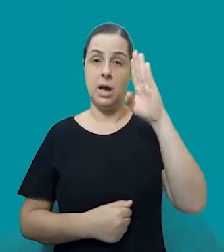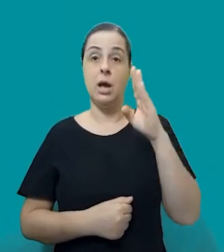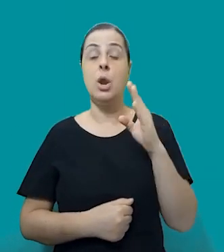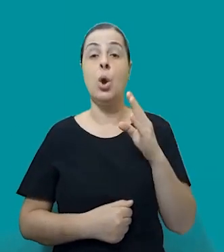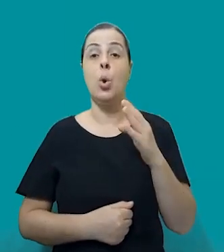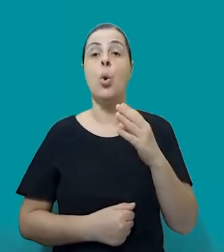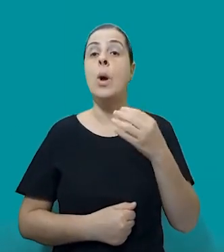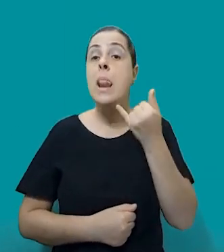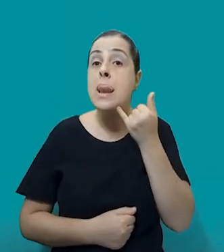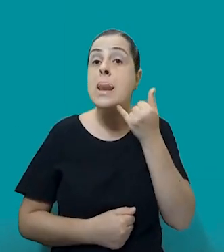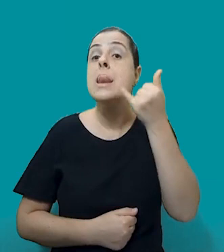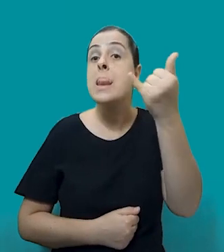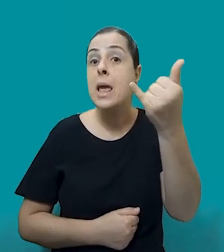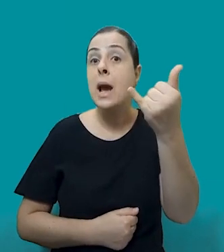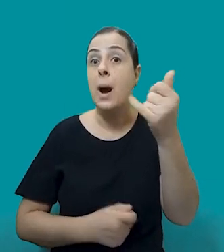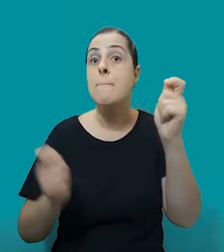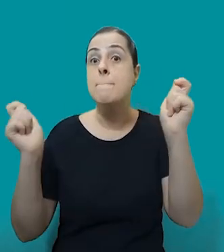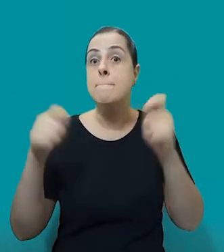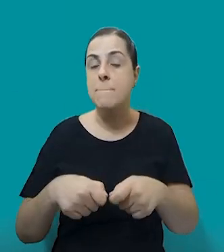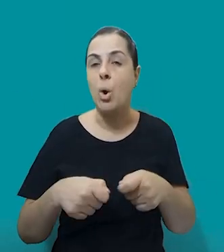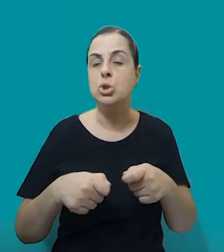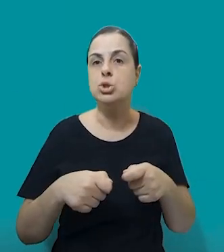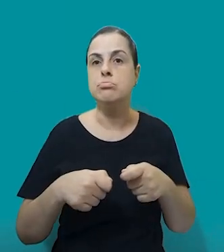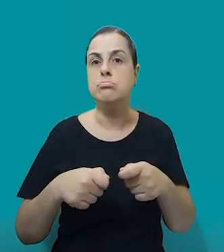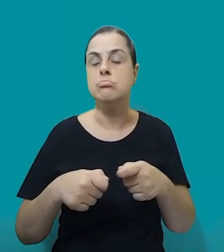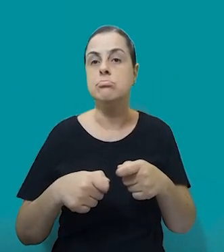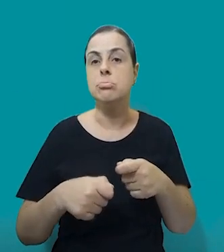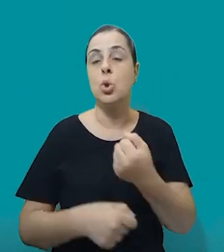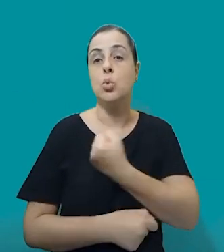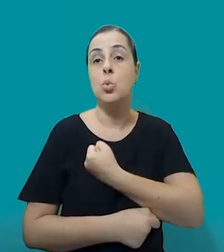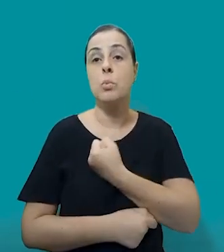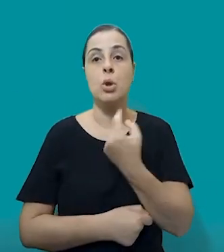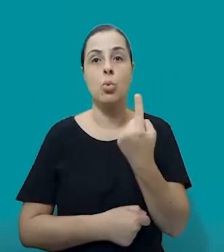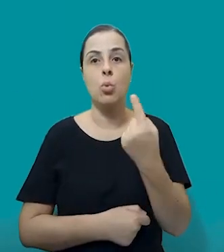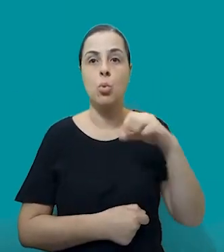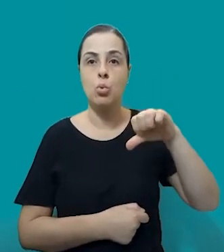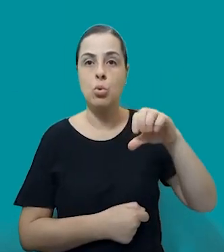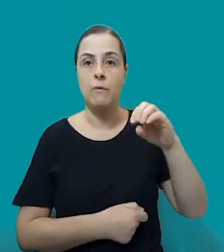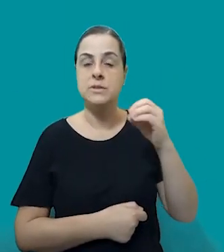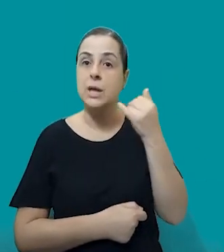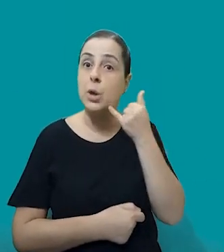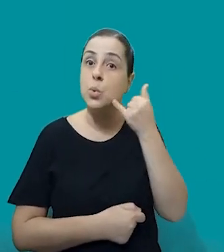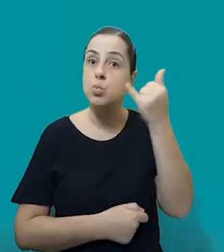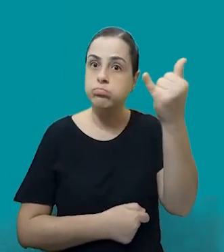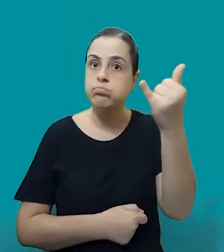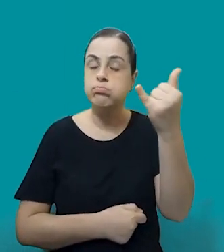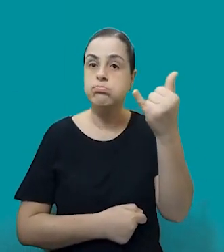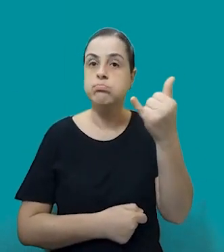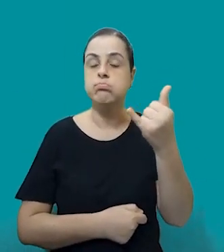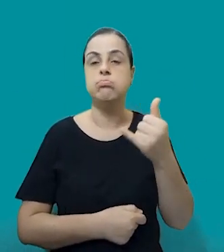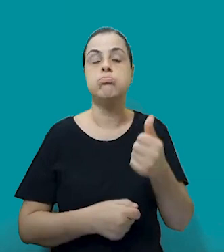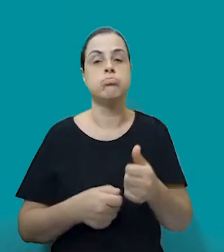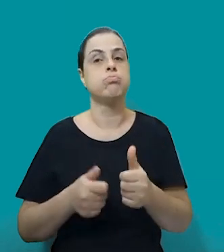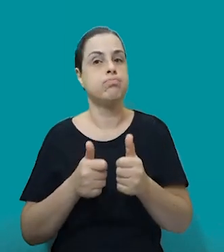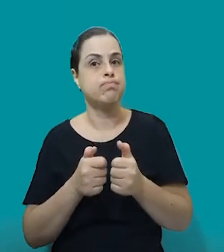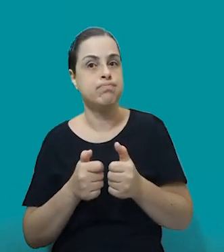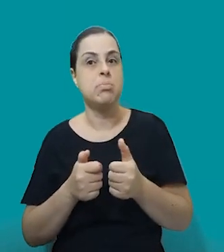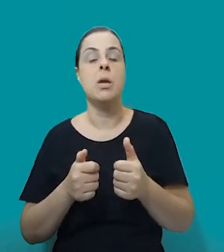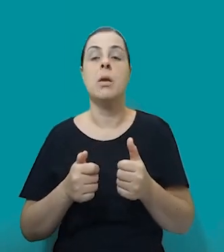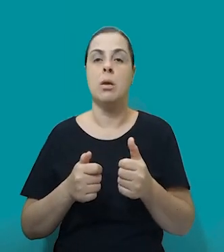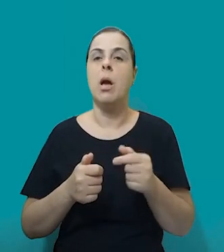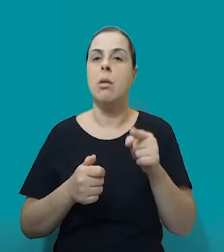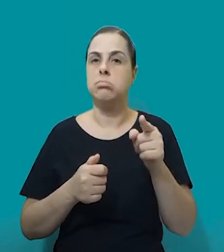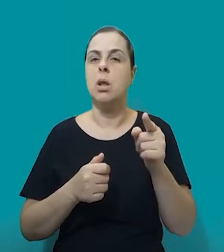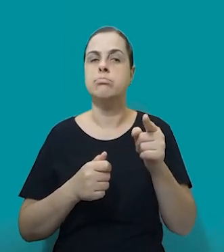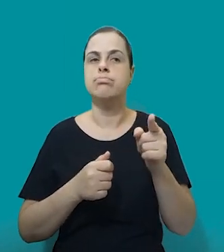capacitado para atender essas situações de violência contra a mulher, né? Tem identificado melhor essas situações.